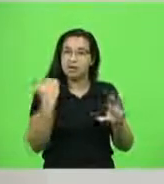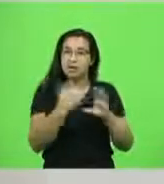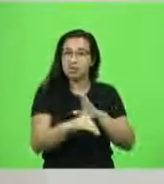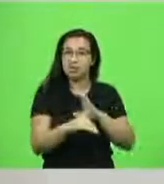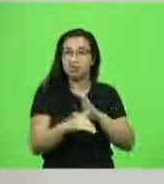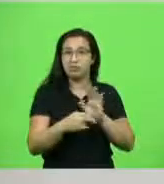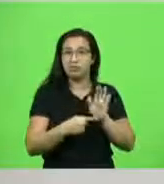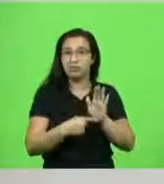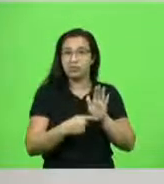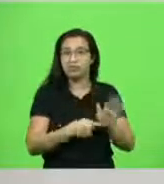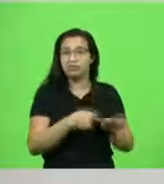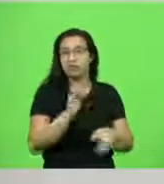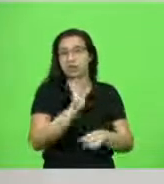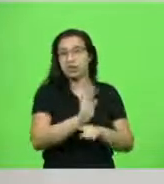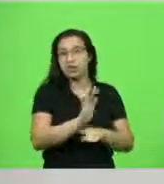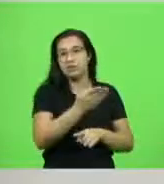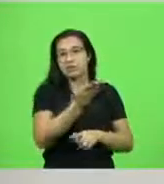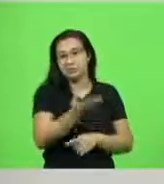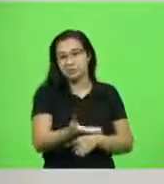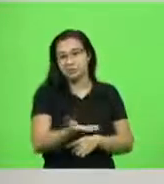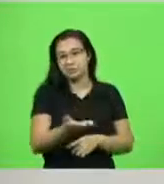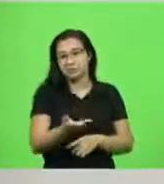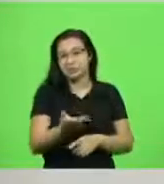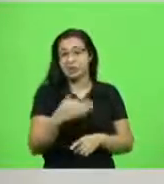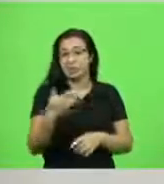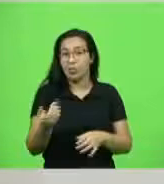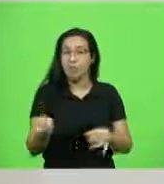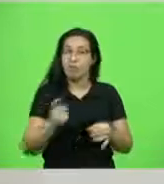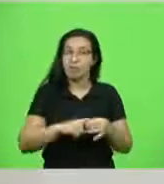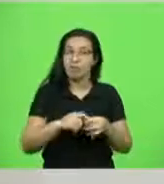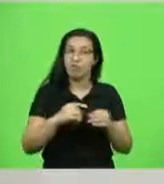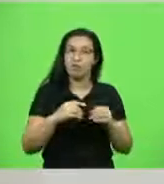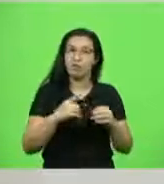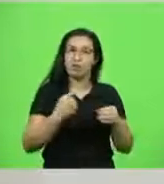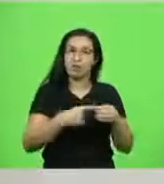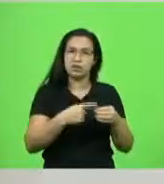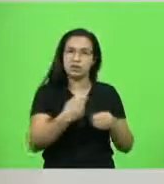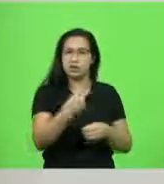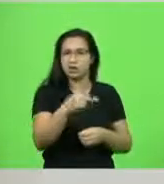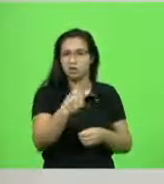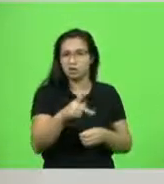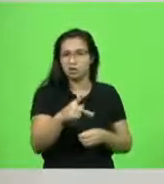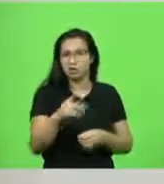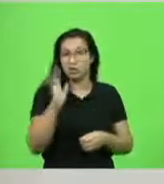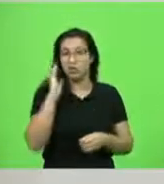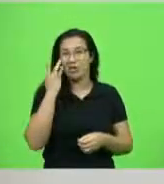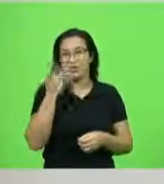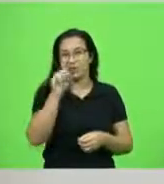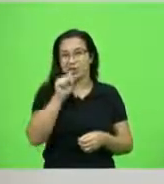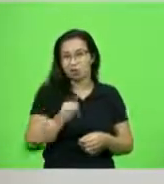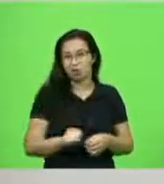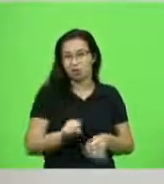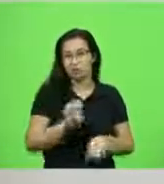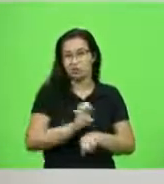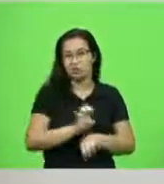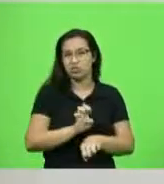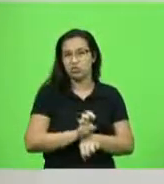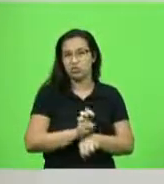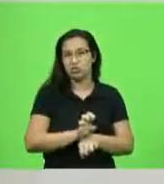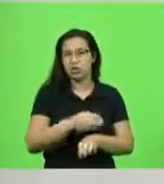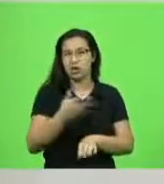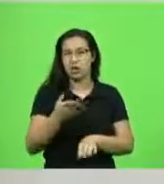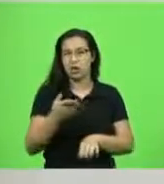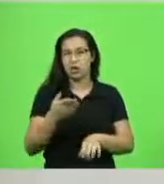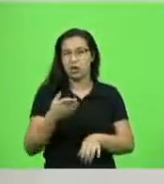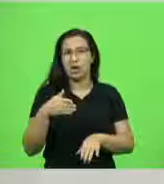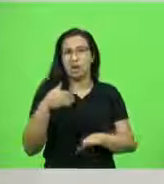retornar para a tua cidade e que, acredito que deveria ser do sul do estado, porque ele estava passando, indo para a